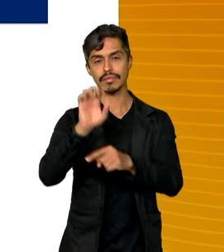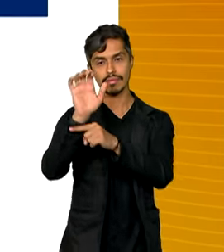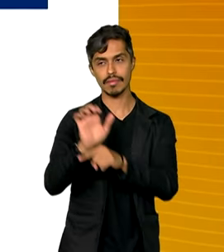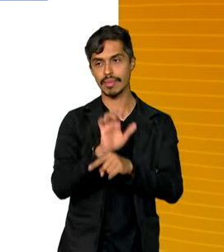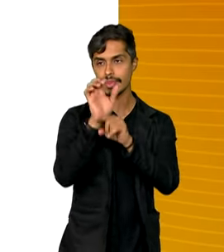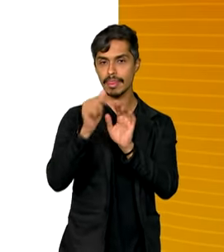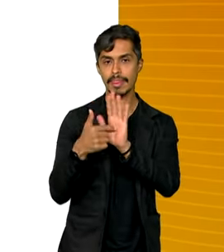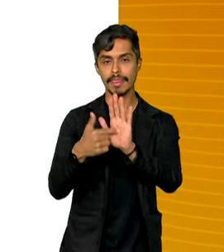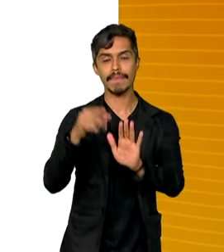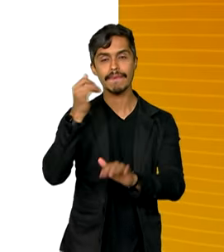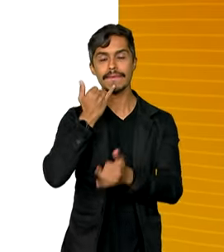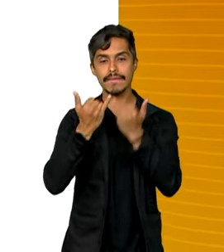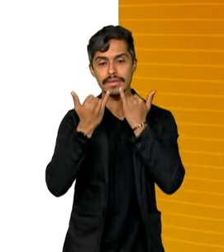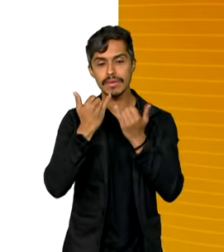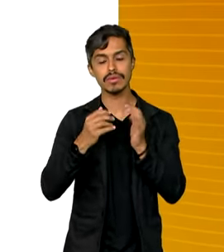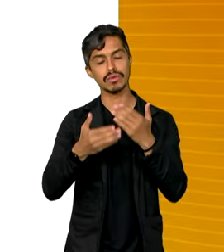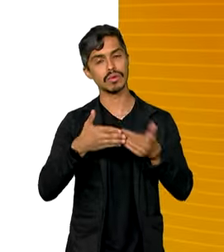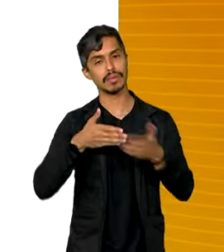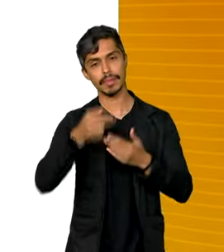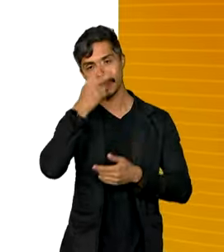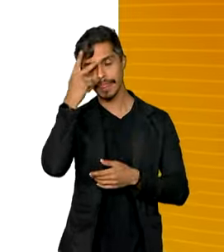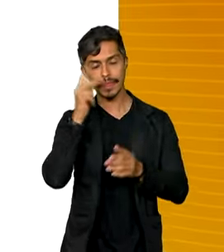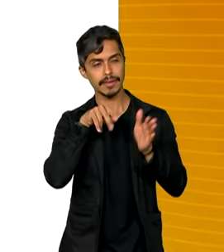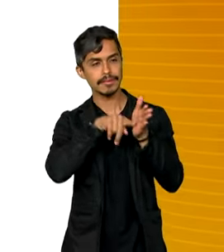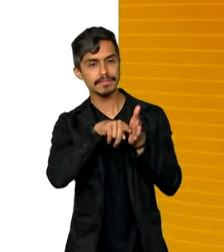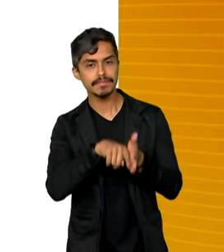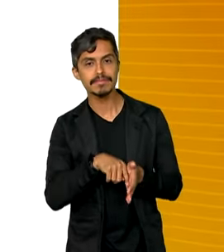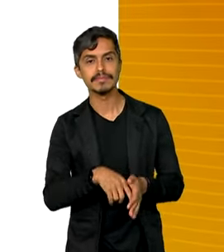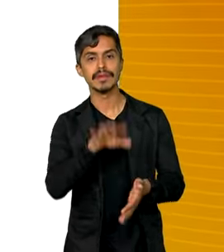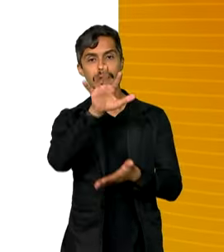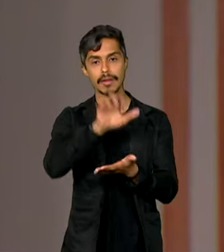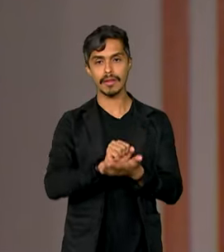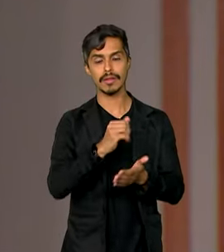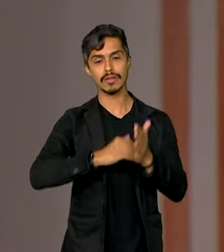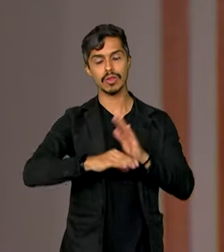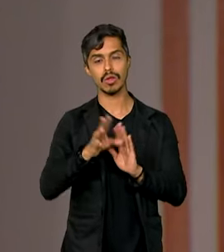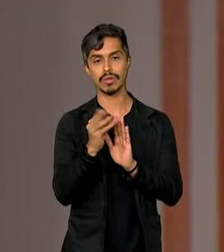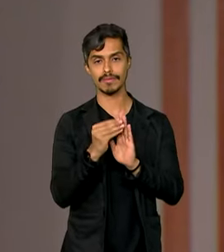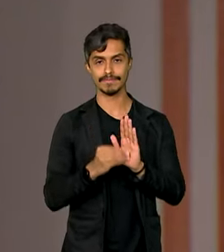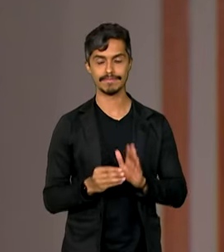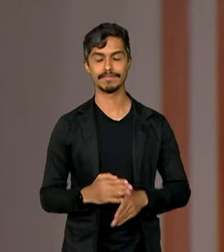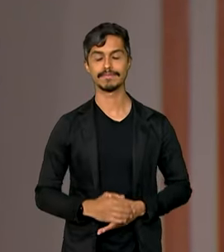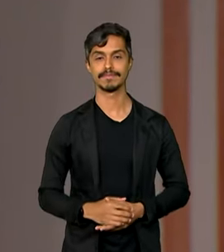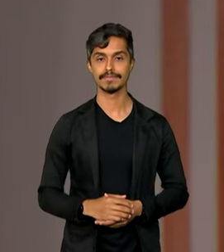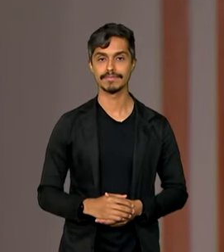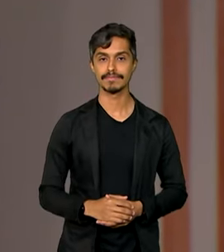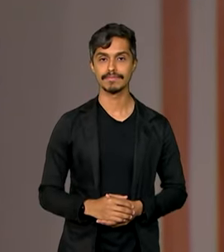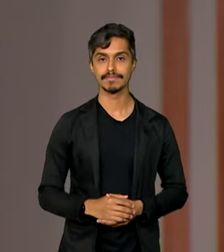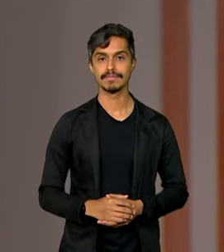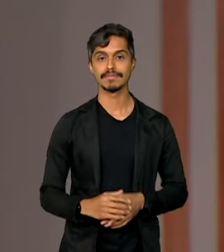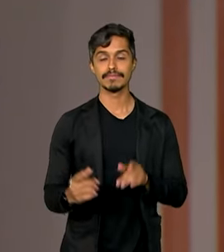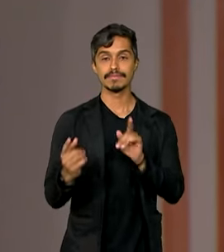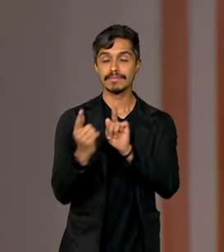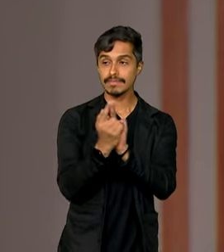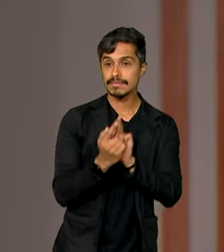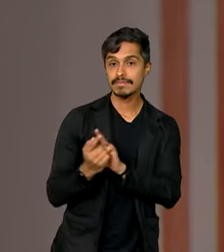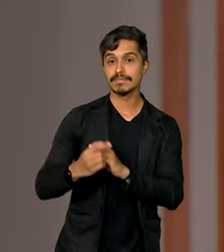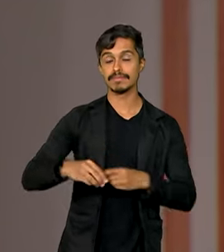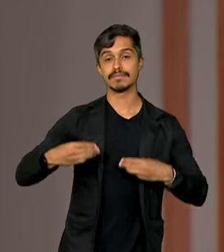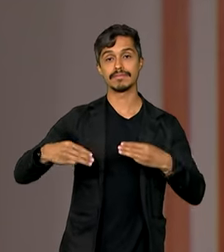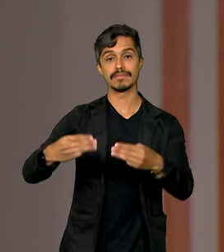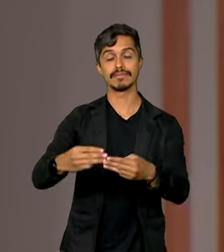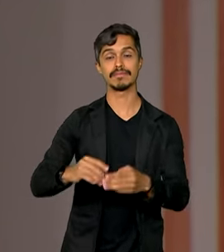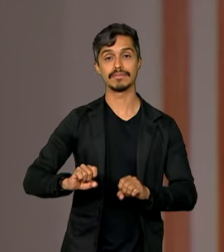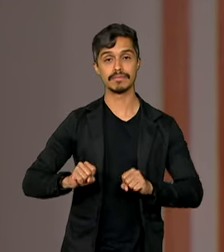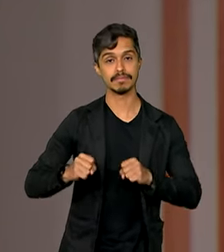pessoa pode acessar, filtrar as informações e baixar os conteúdos. Atender as demandas do Ministério